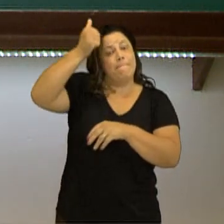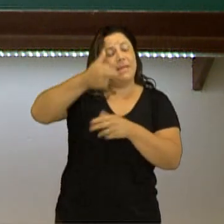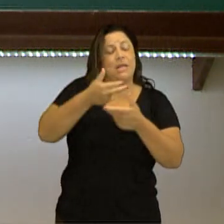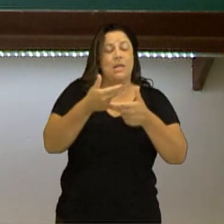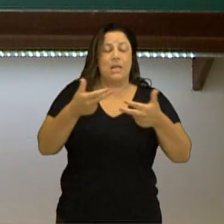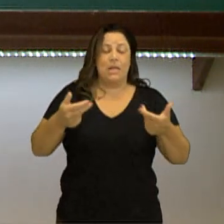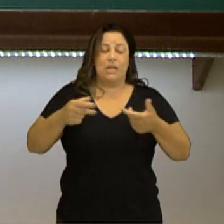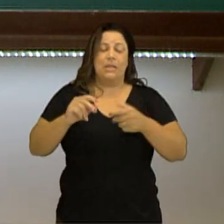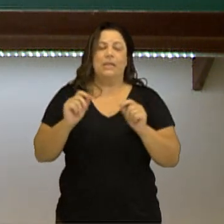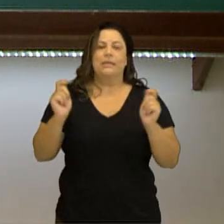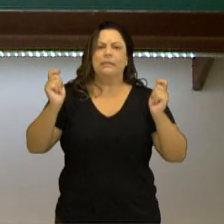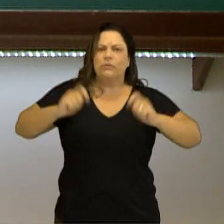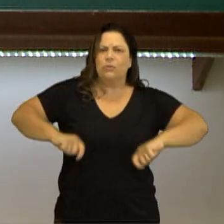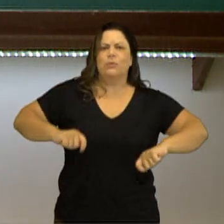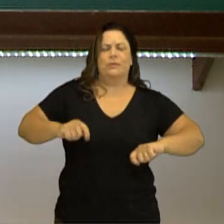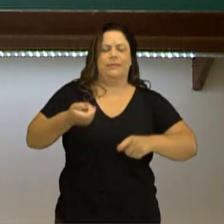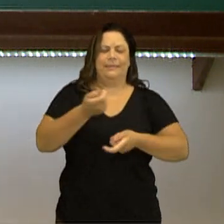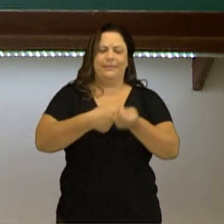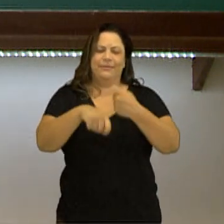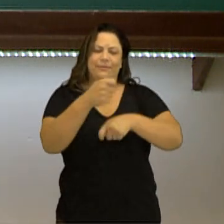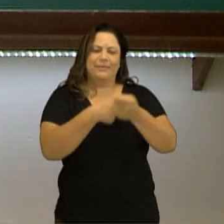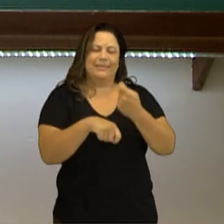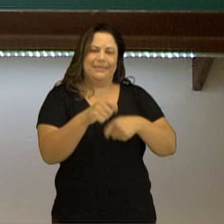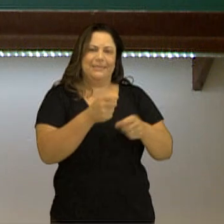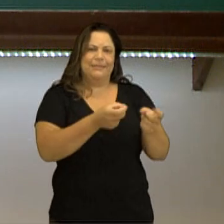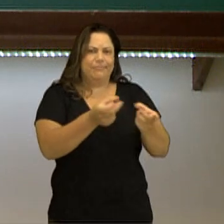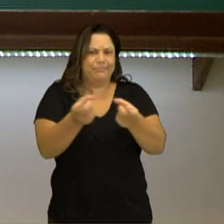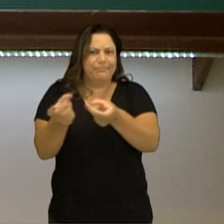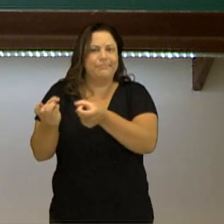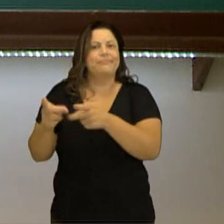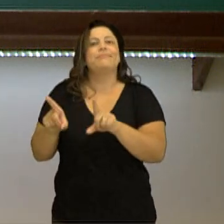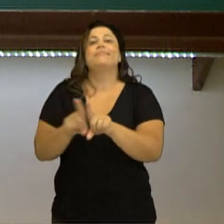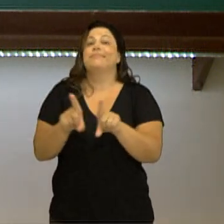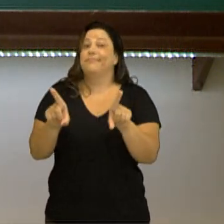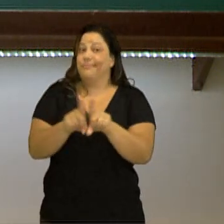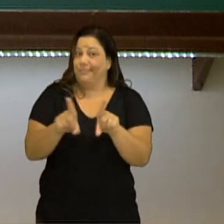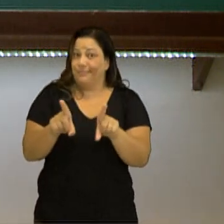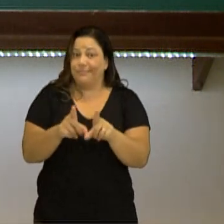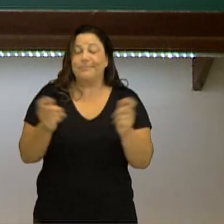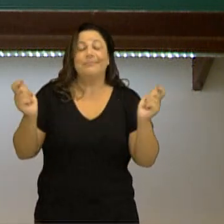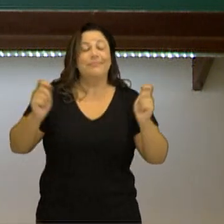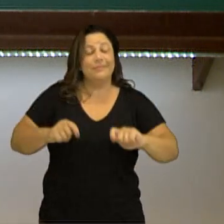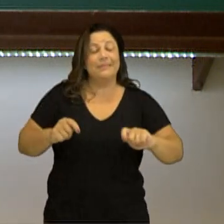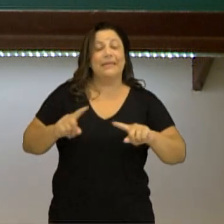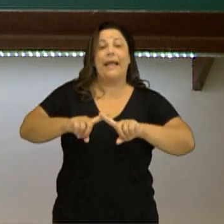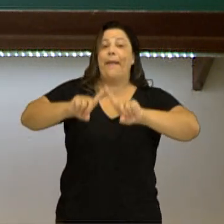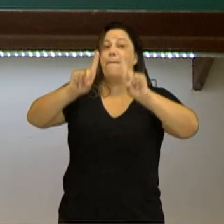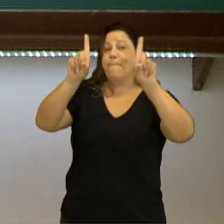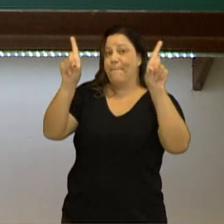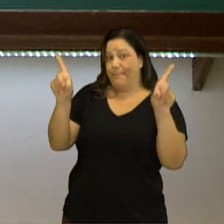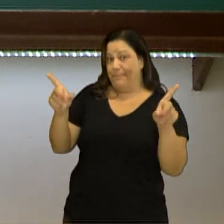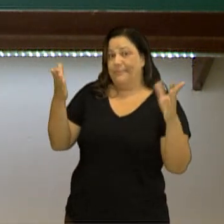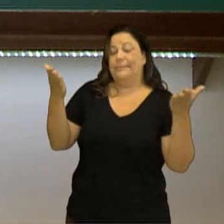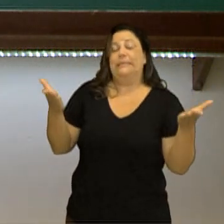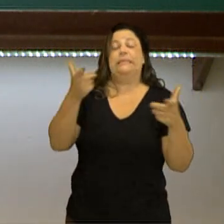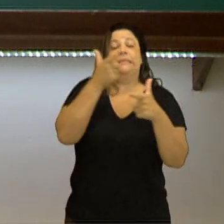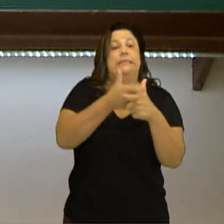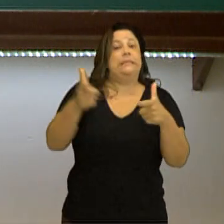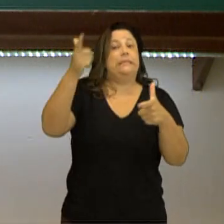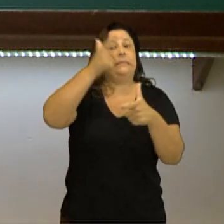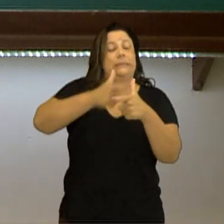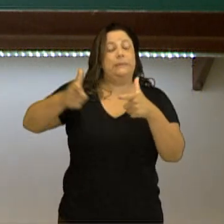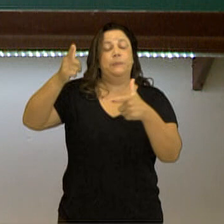condições financeiras e comerciais. Mas isso, logicamente, agravando cada vez mais os problemas